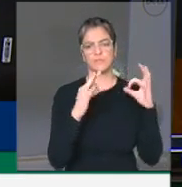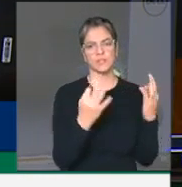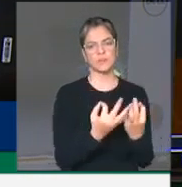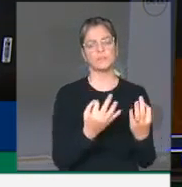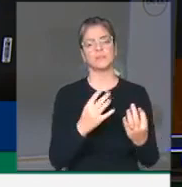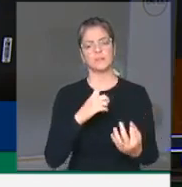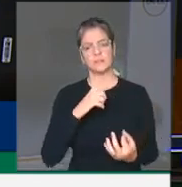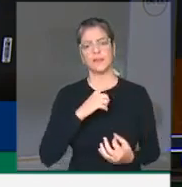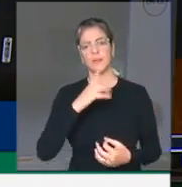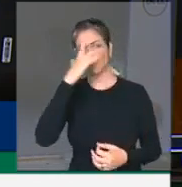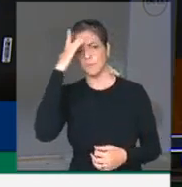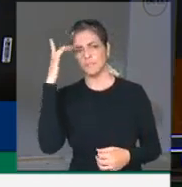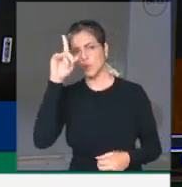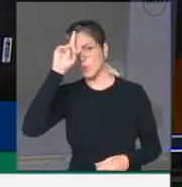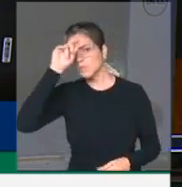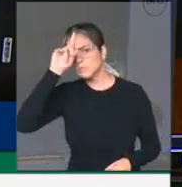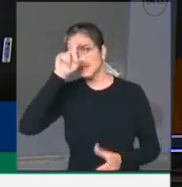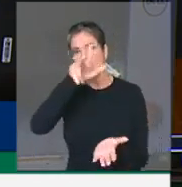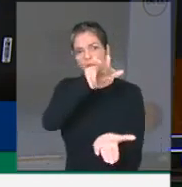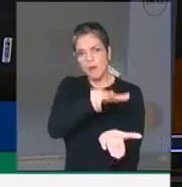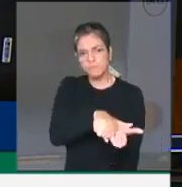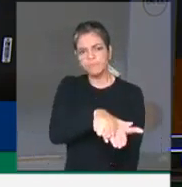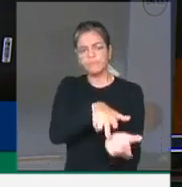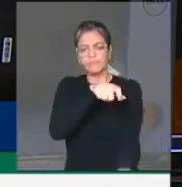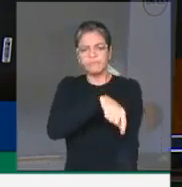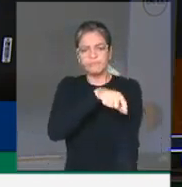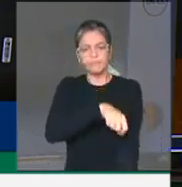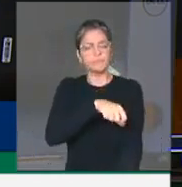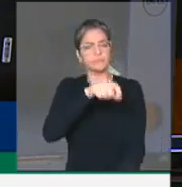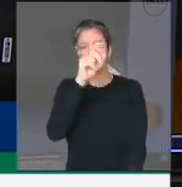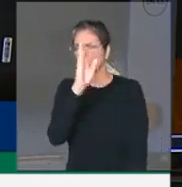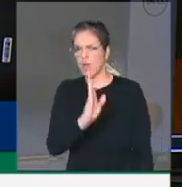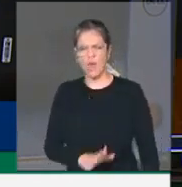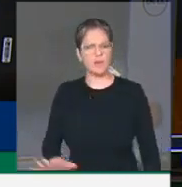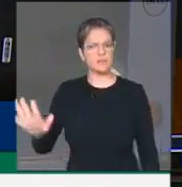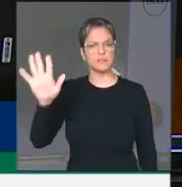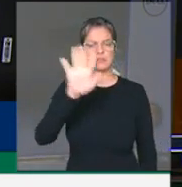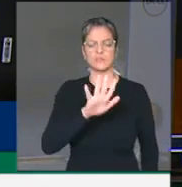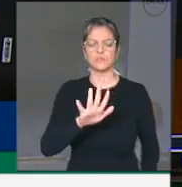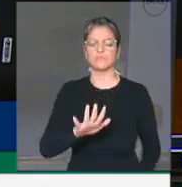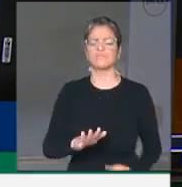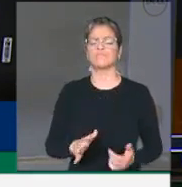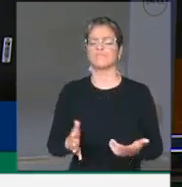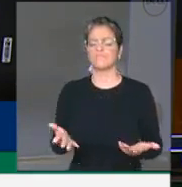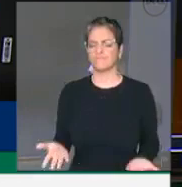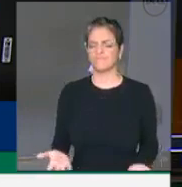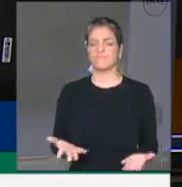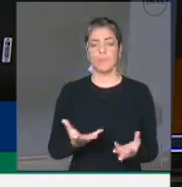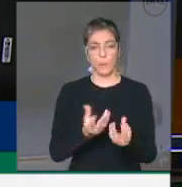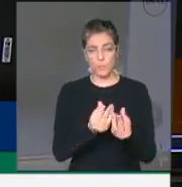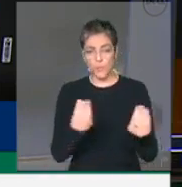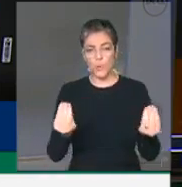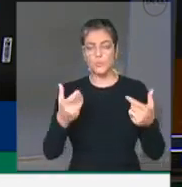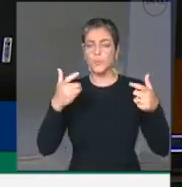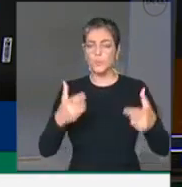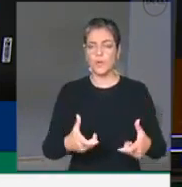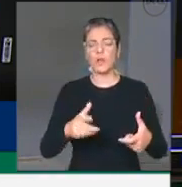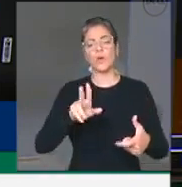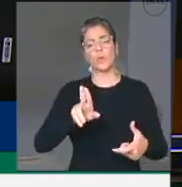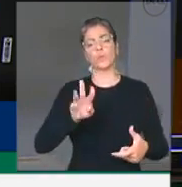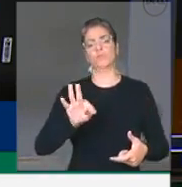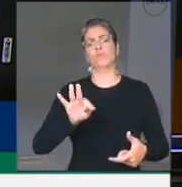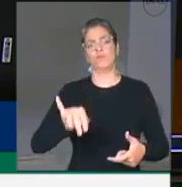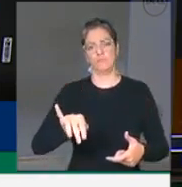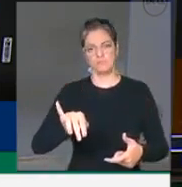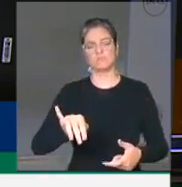próximos internados, nesse momento, nos hospitais de todo o país. Muitos deles em unidades de terapia intensiva.